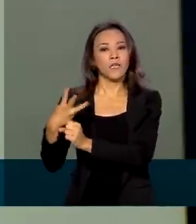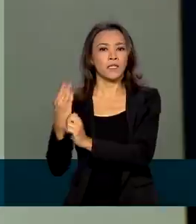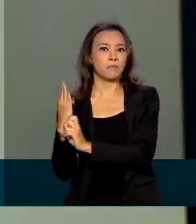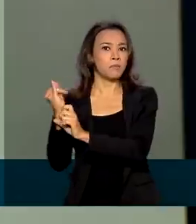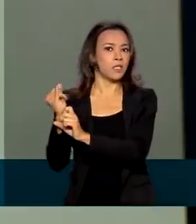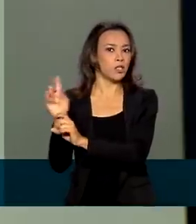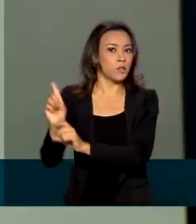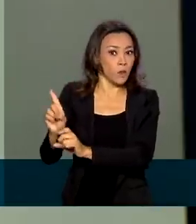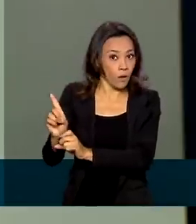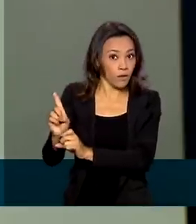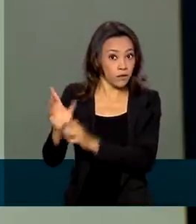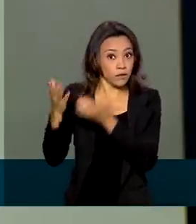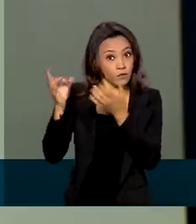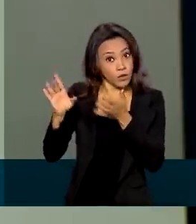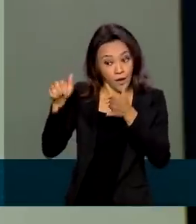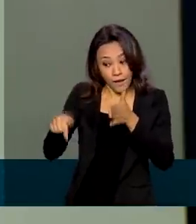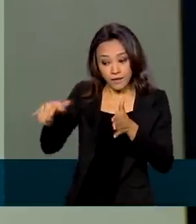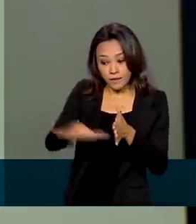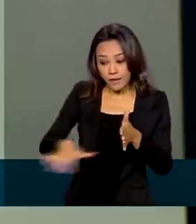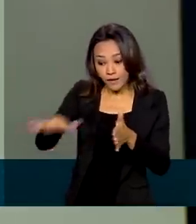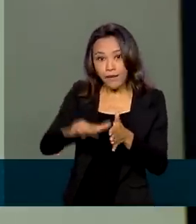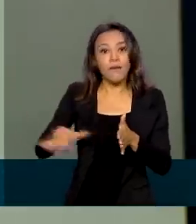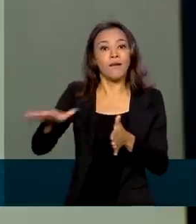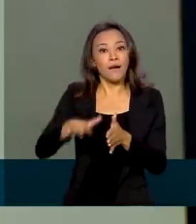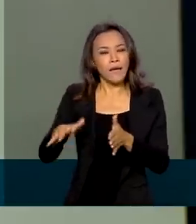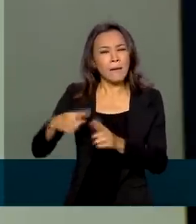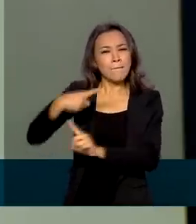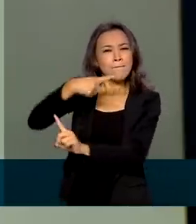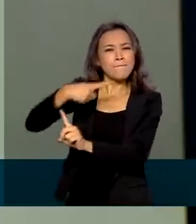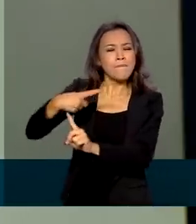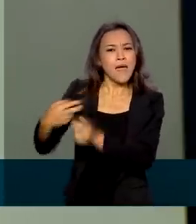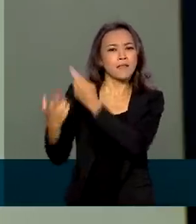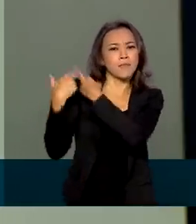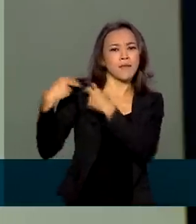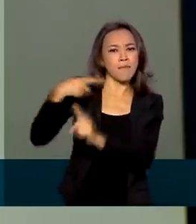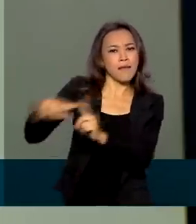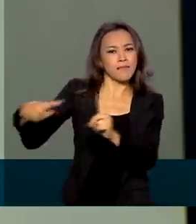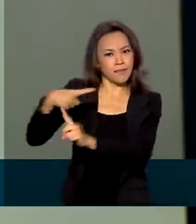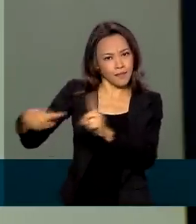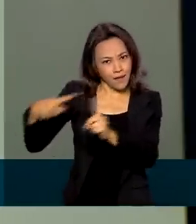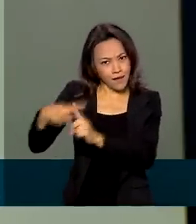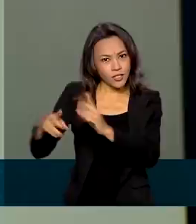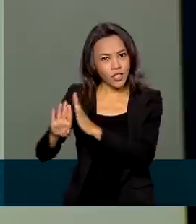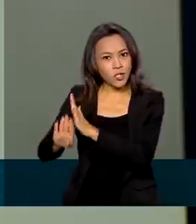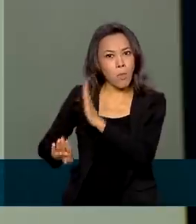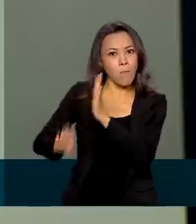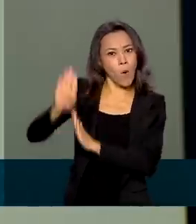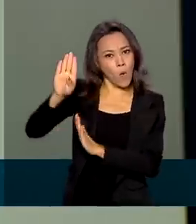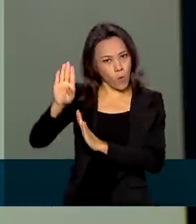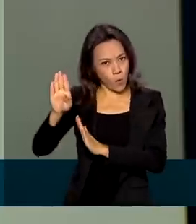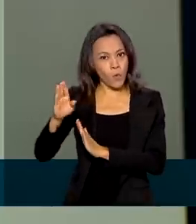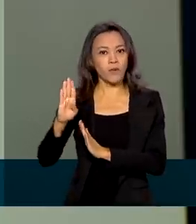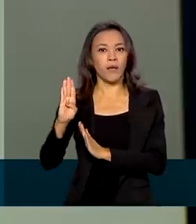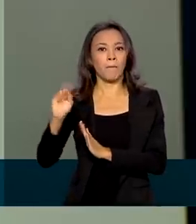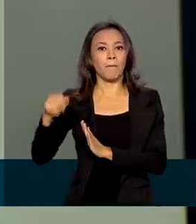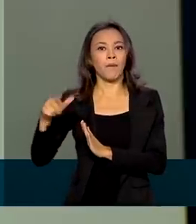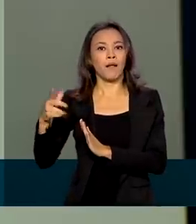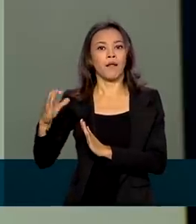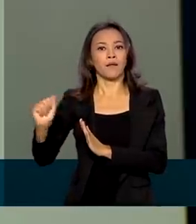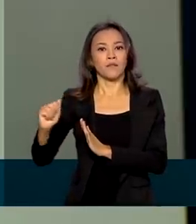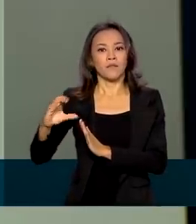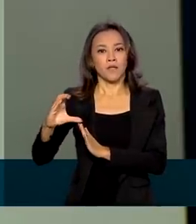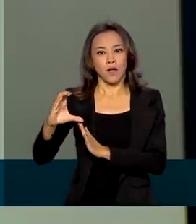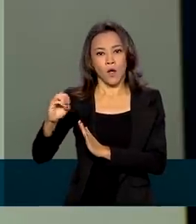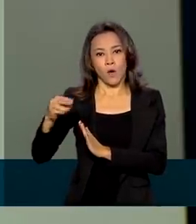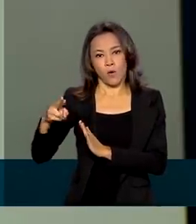de dólares. Ou seja, só o setor de mineração responde por quase a metade do superávit comercial na balança comercial brasileira. E